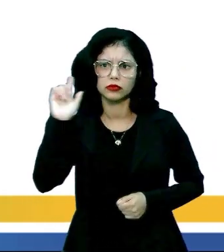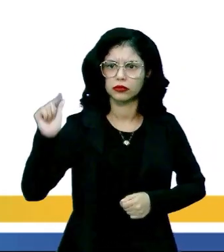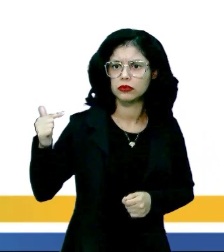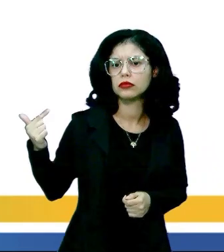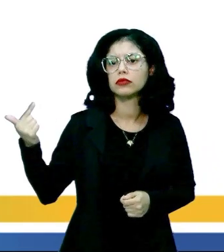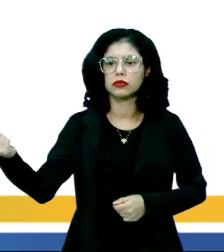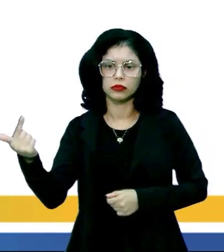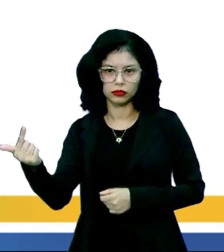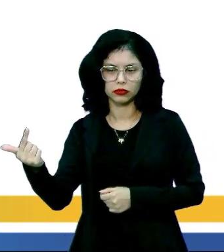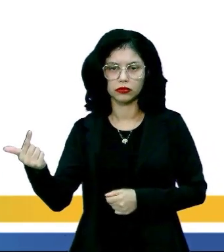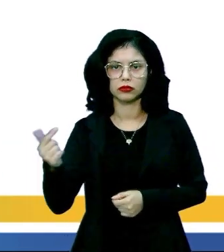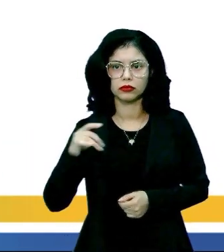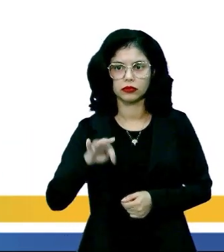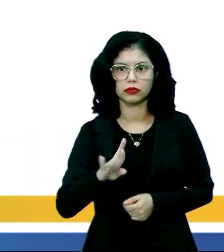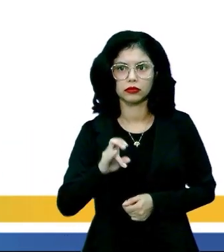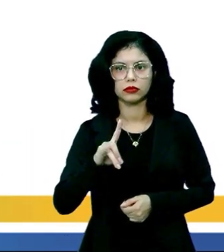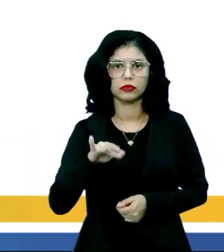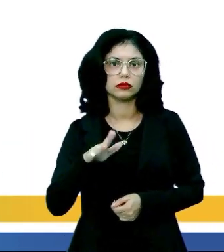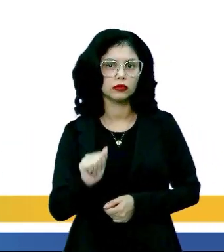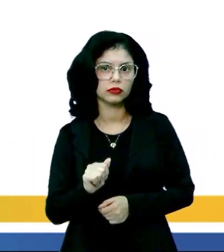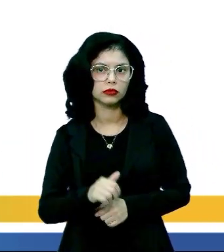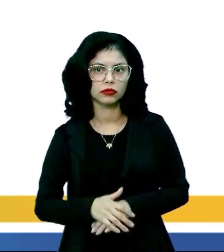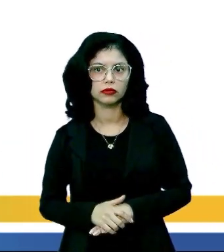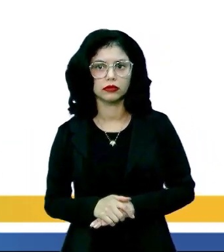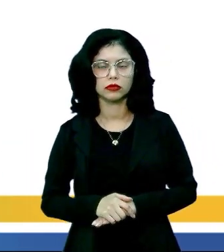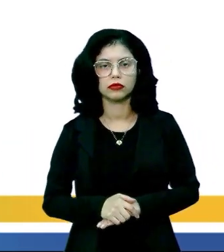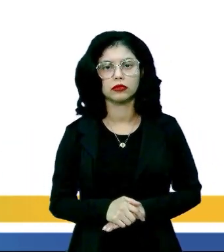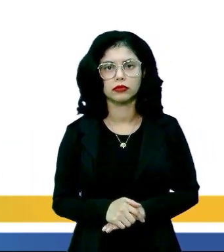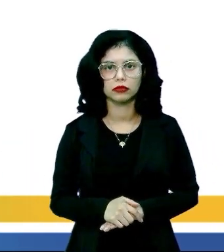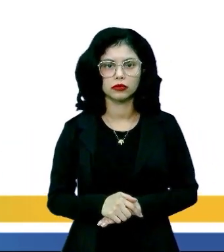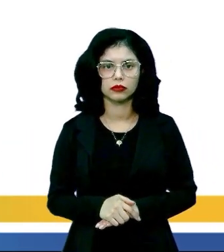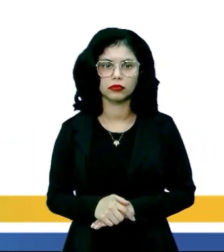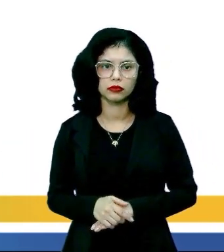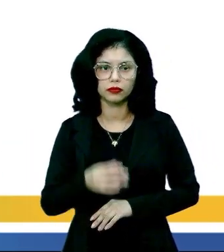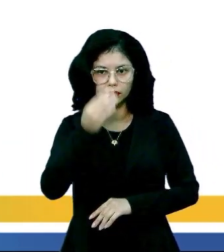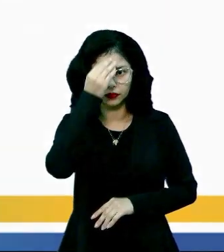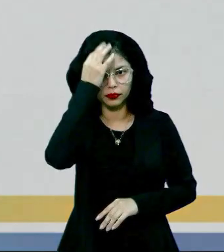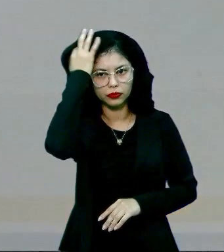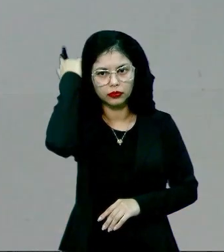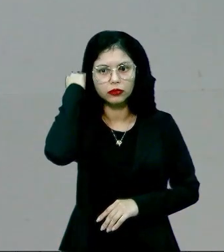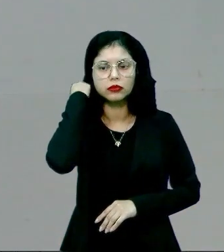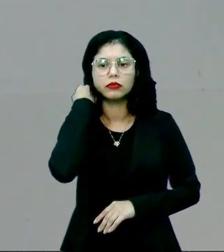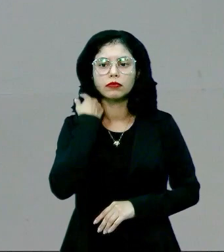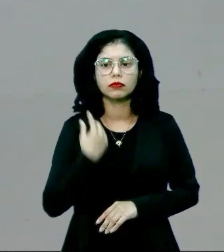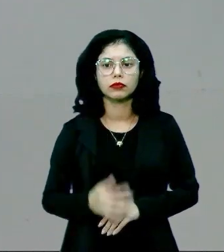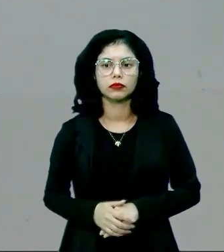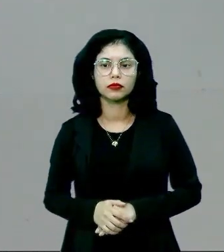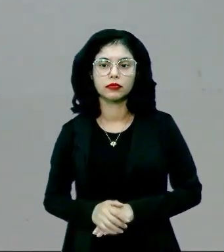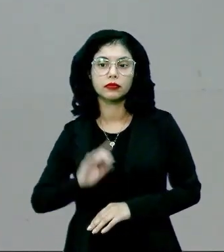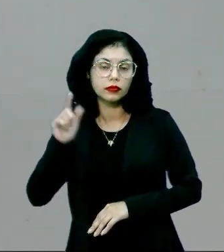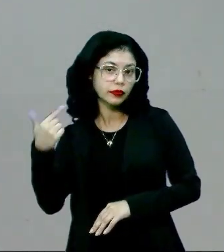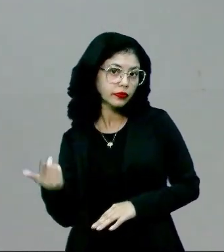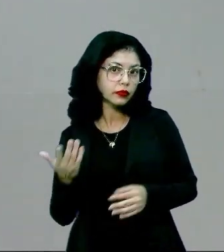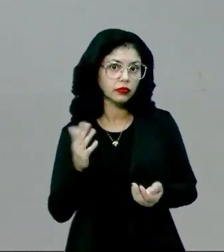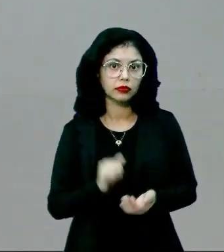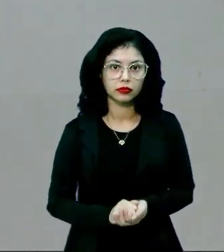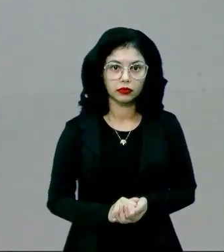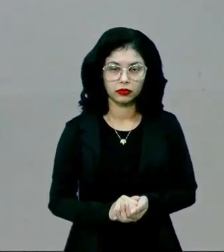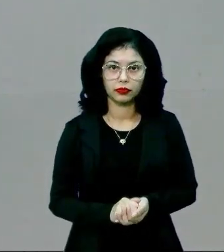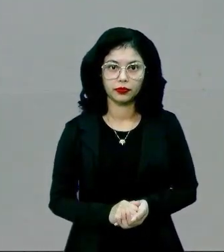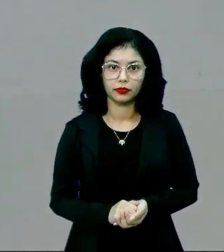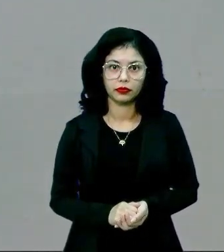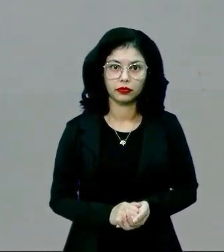e sobram controle do outro e insegurança. Então, lá, ó,